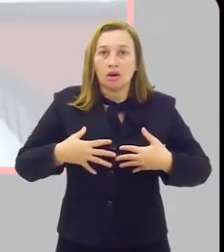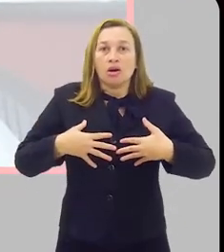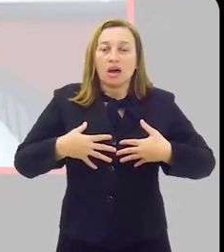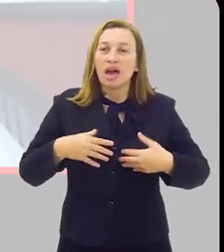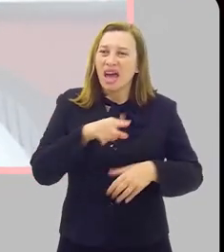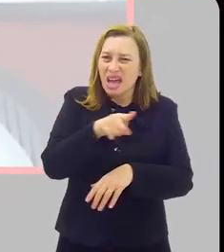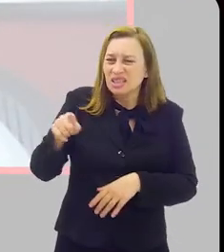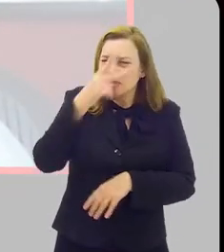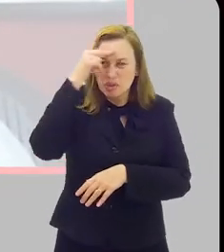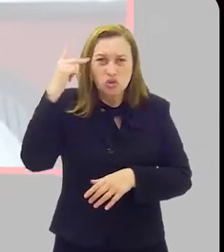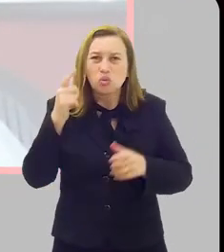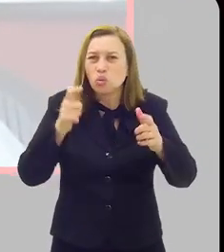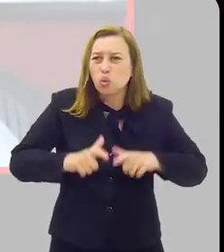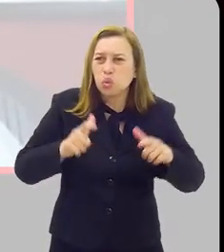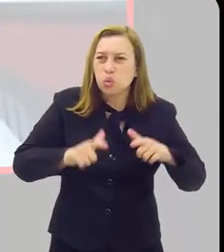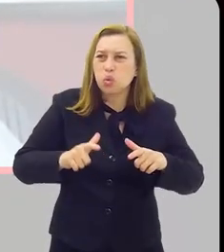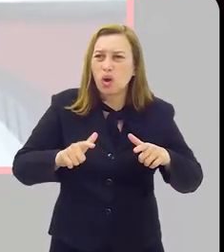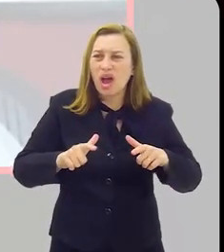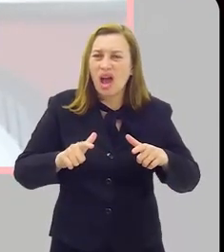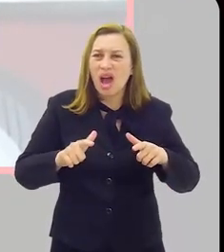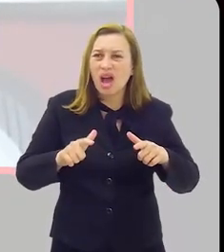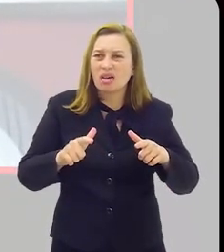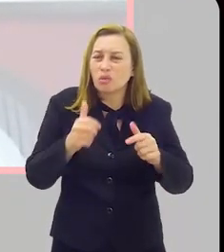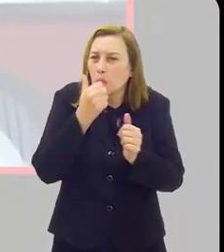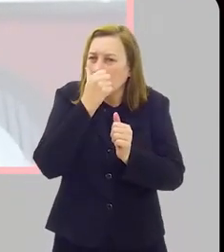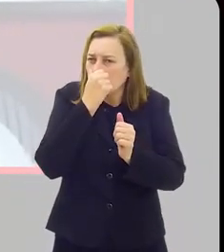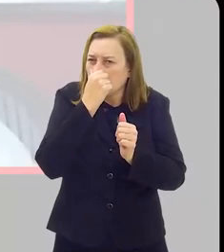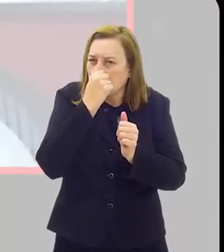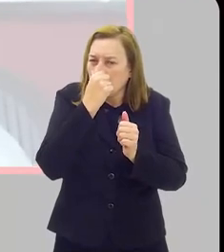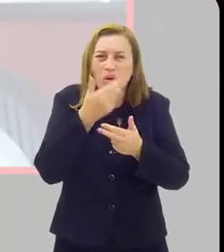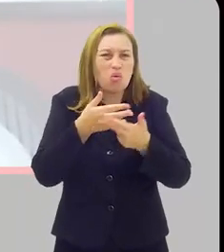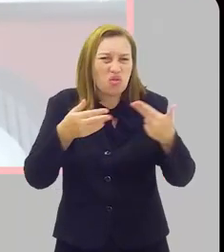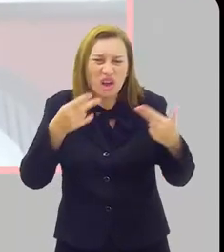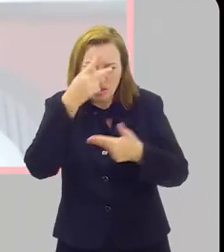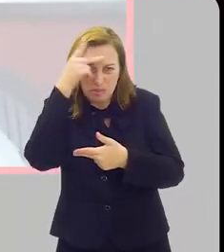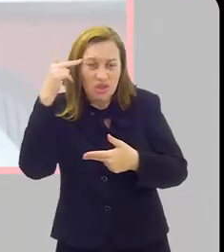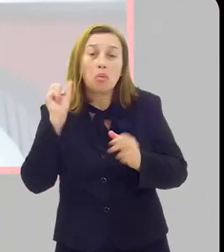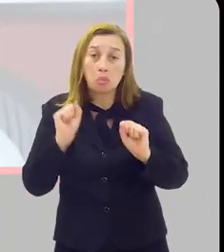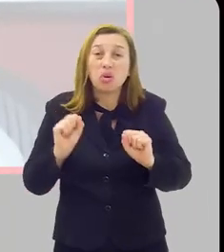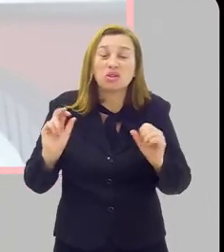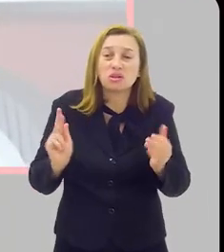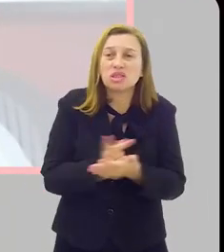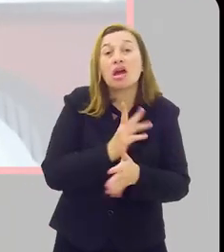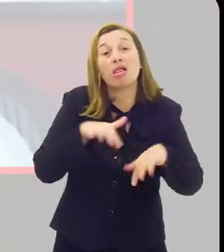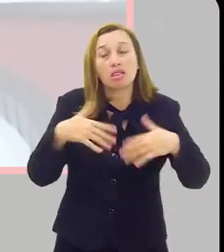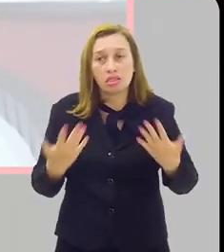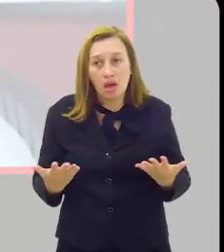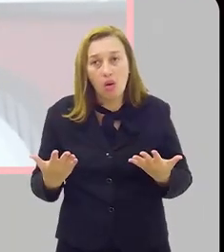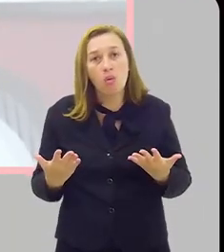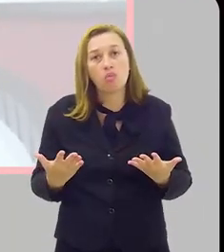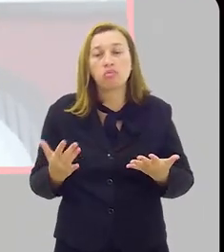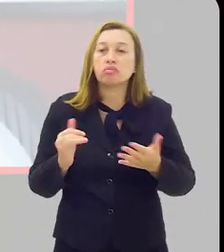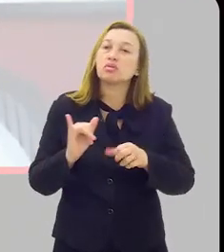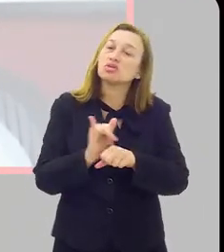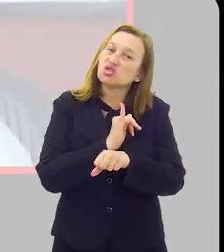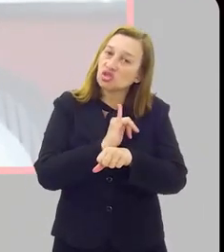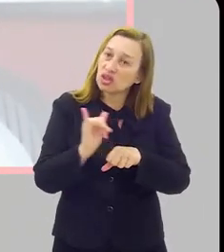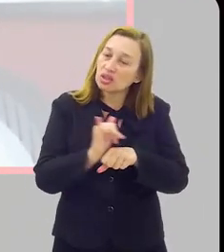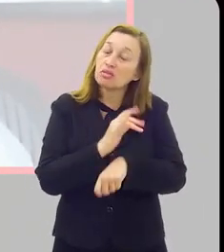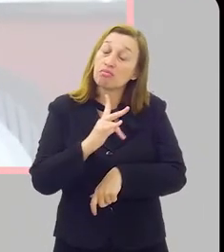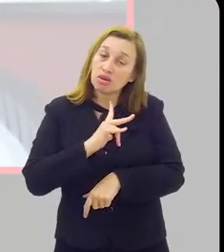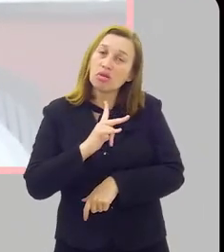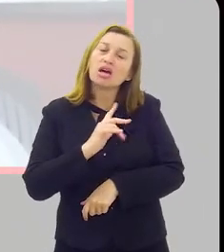vão estar num ambiente fechado com muita gente, coisa que eventualmente pode ocorrer. Então, uma medida individual.